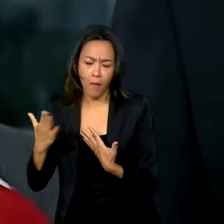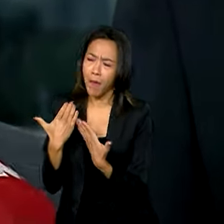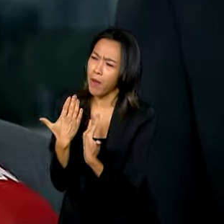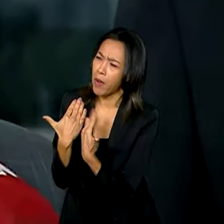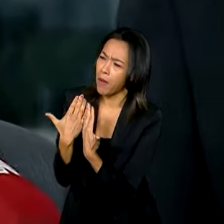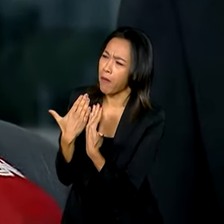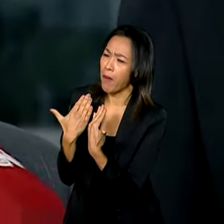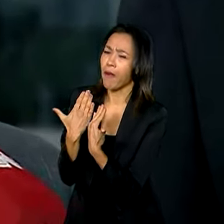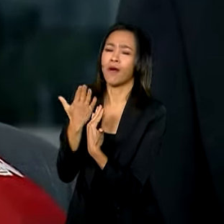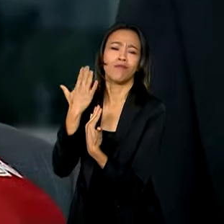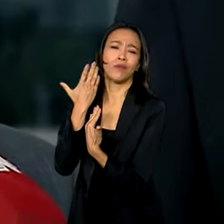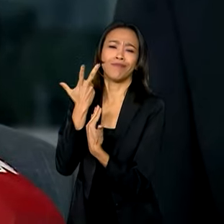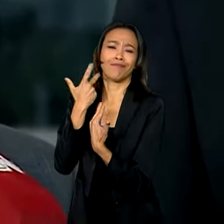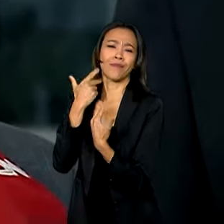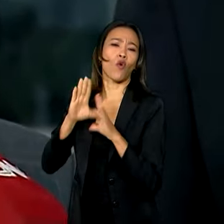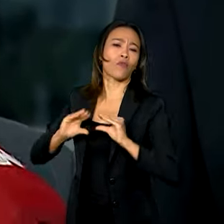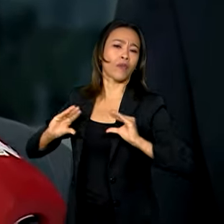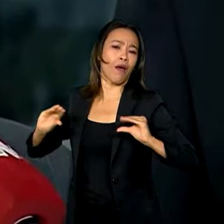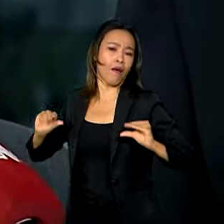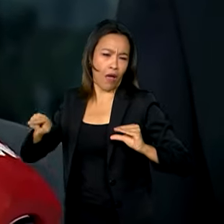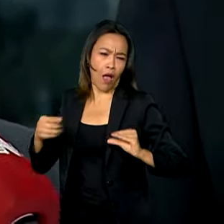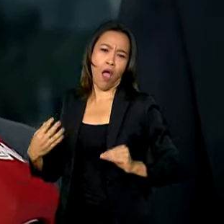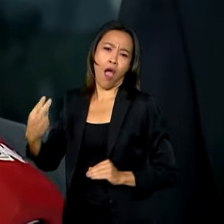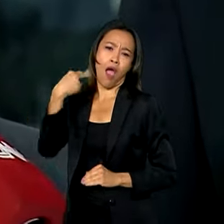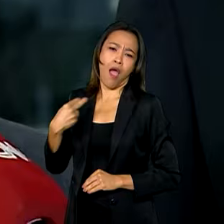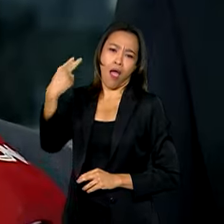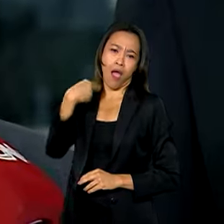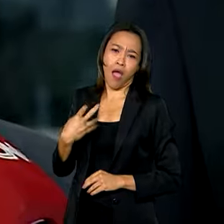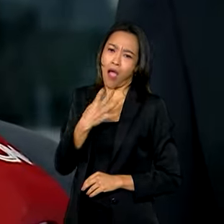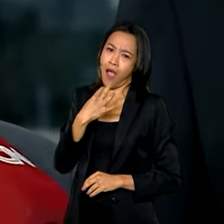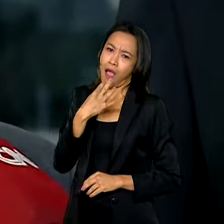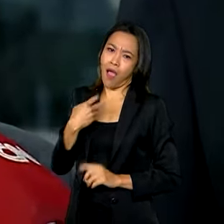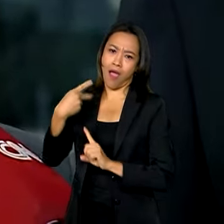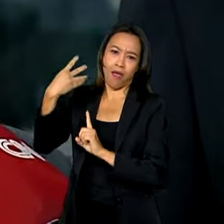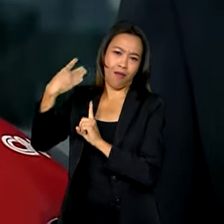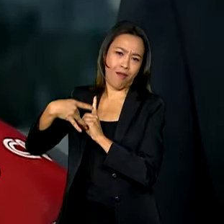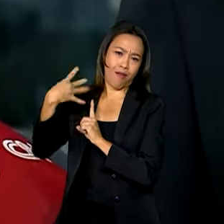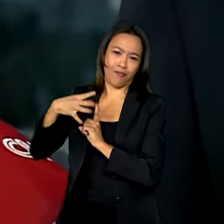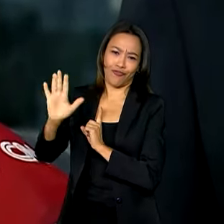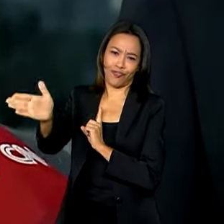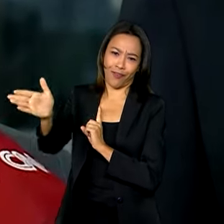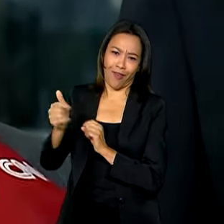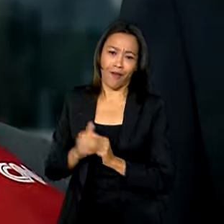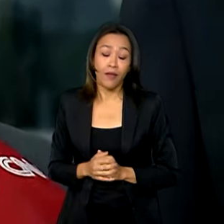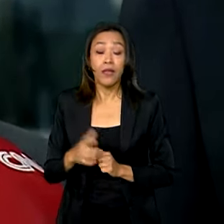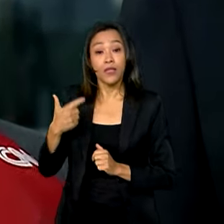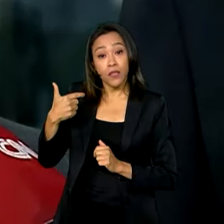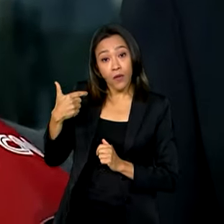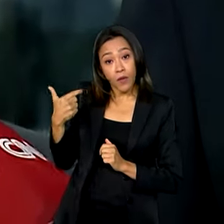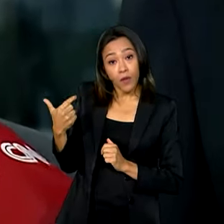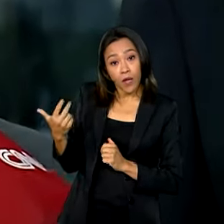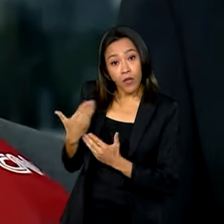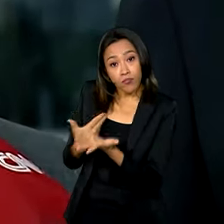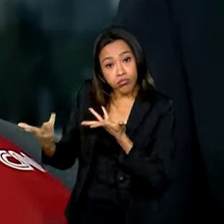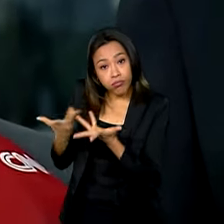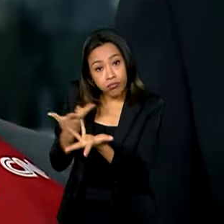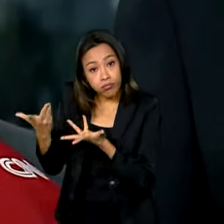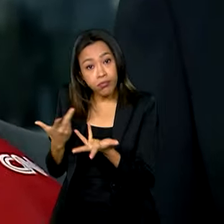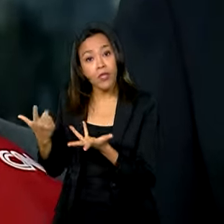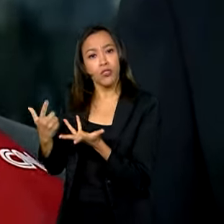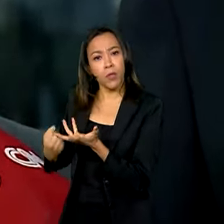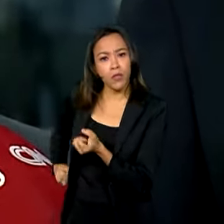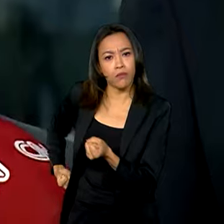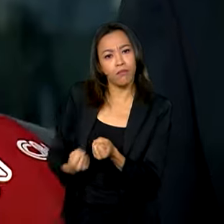conhece já o meu trabalho. E a grande questão do presidente Lula é que a gente possa fortalecer as